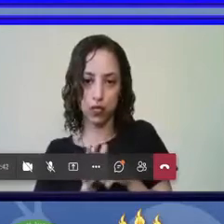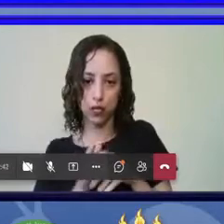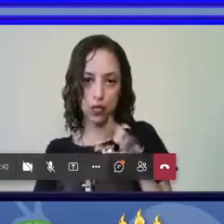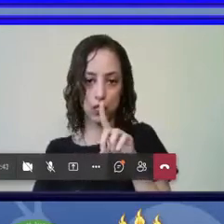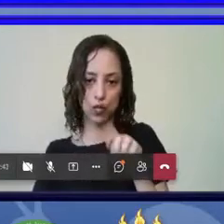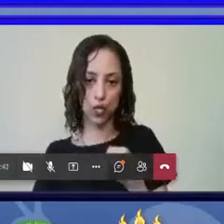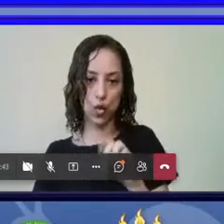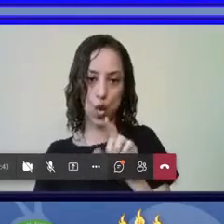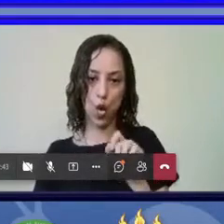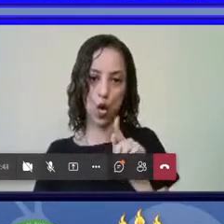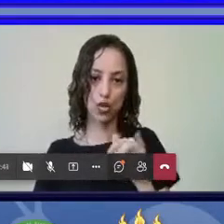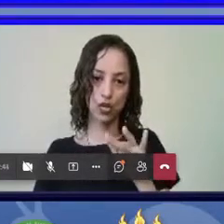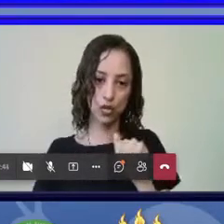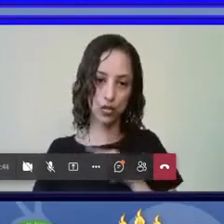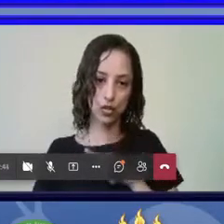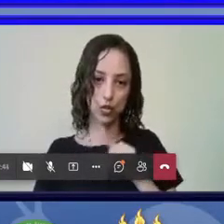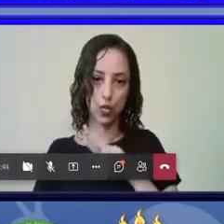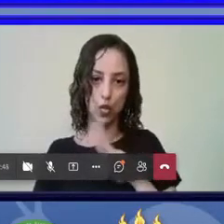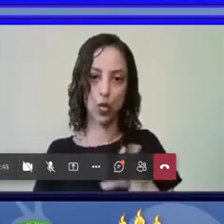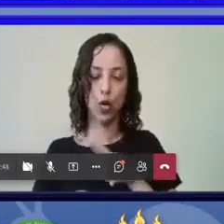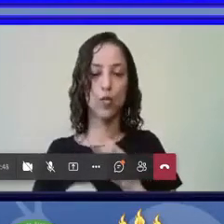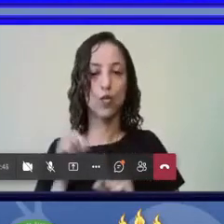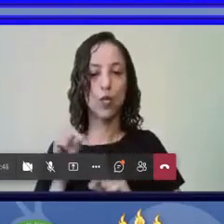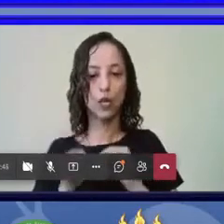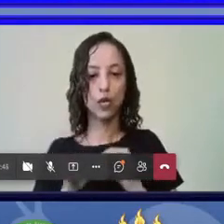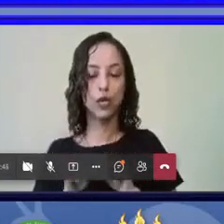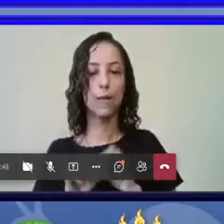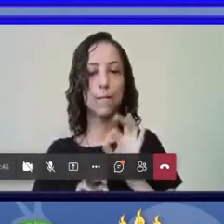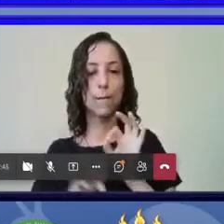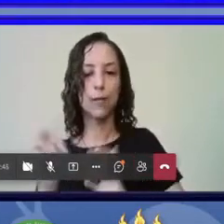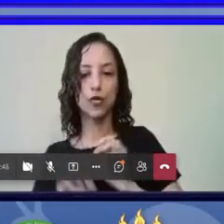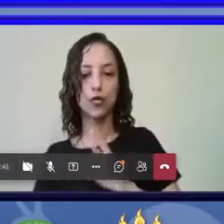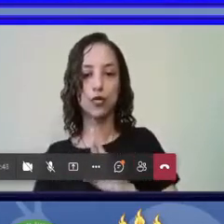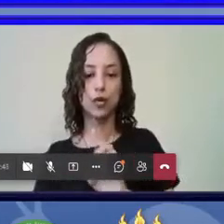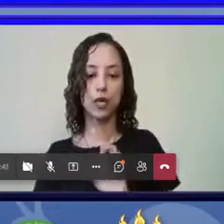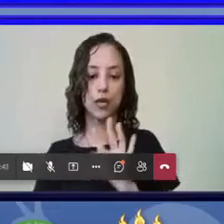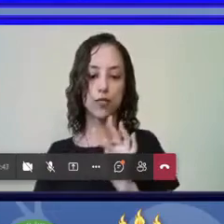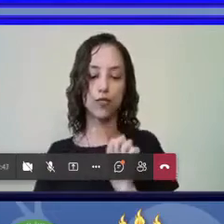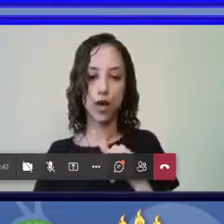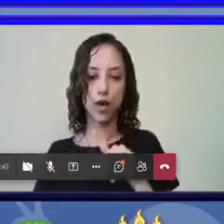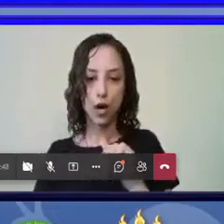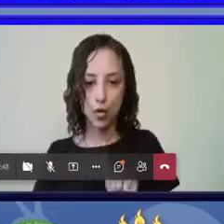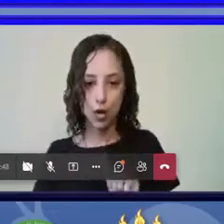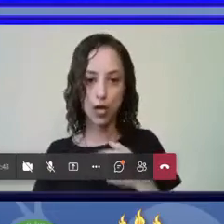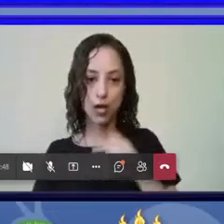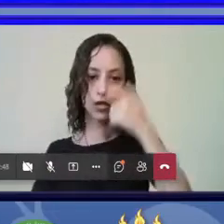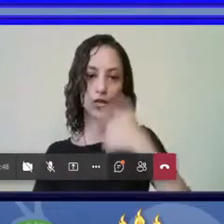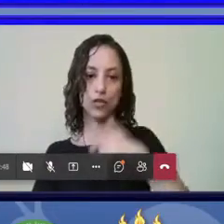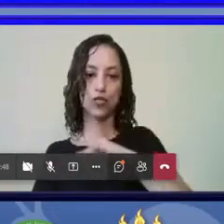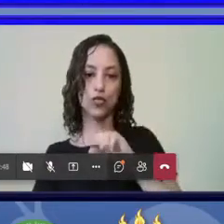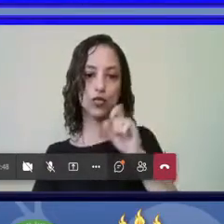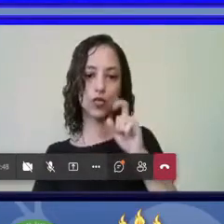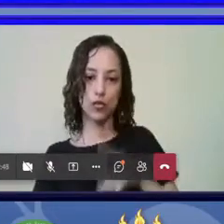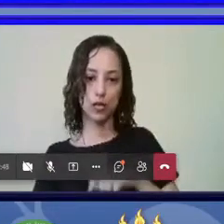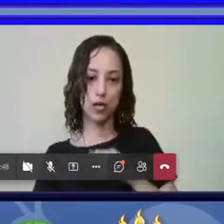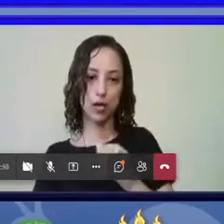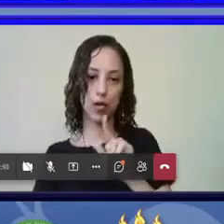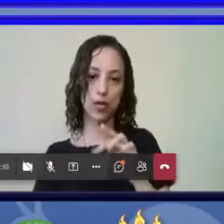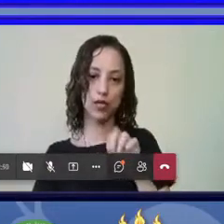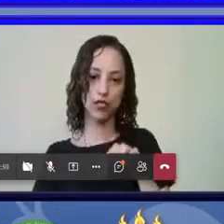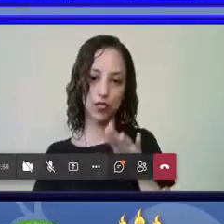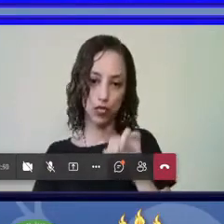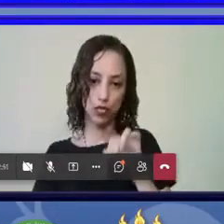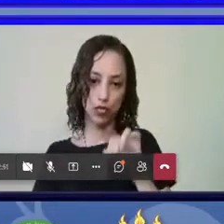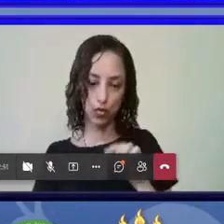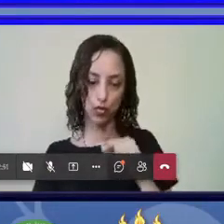chamado de programa Refauna. Eu sou o José Albertino Rafael e